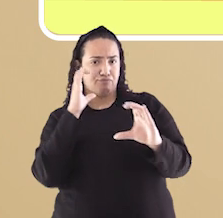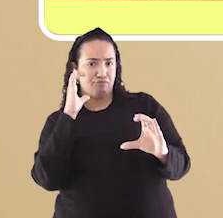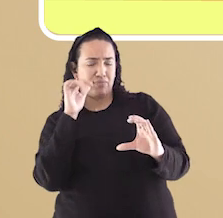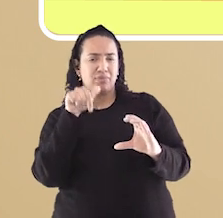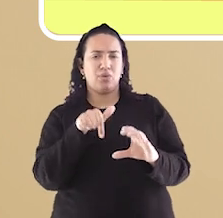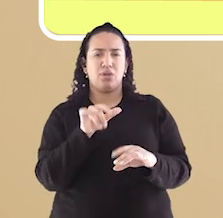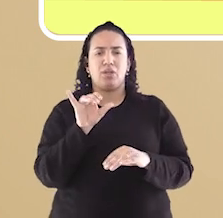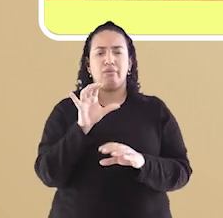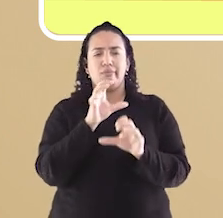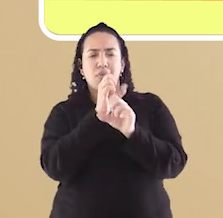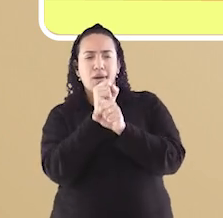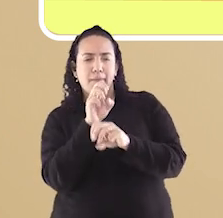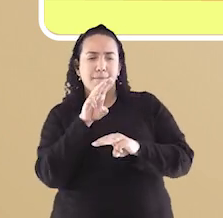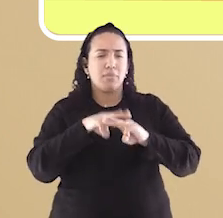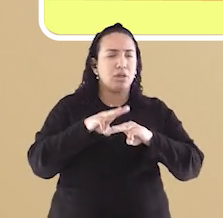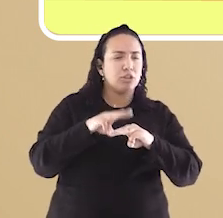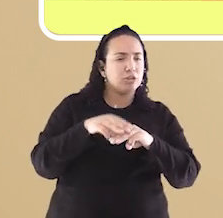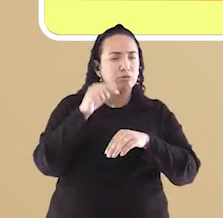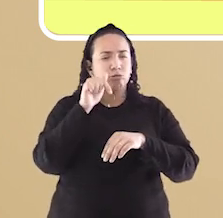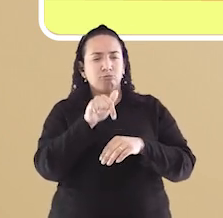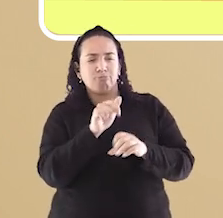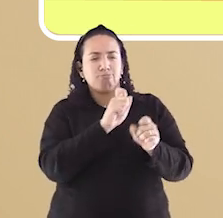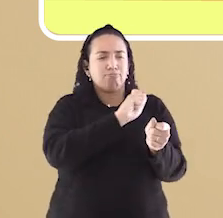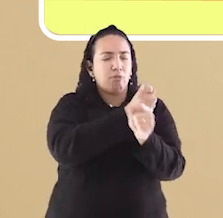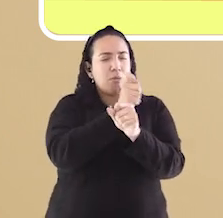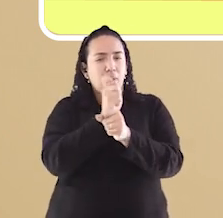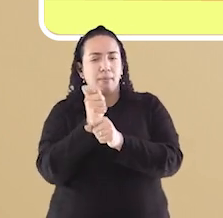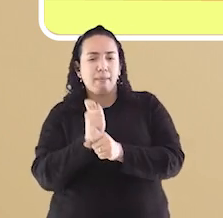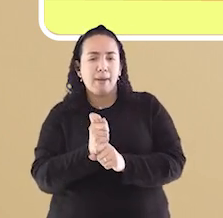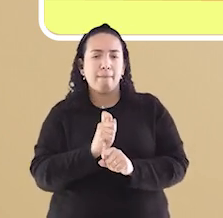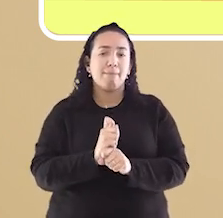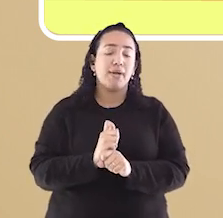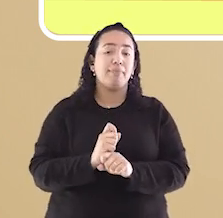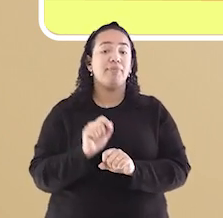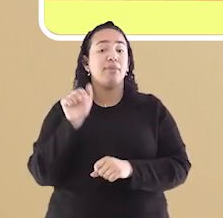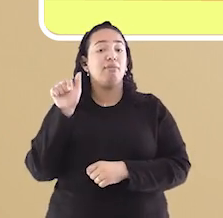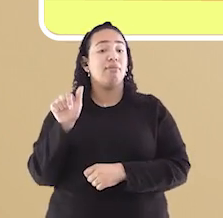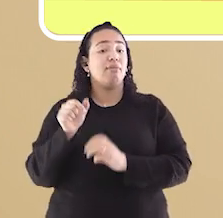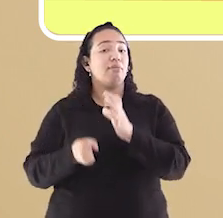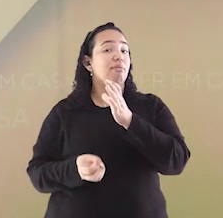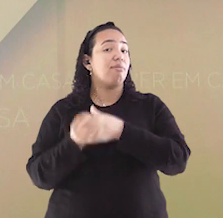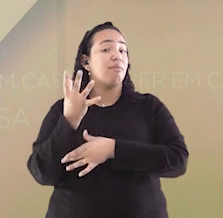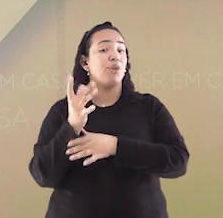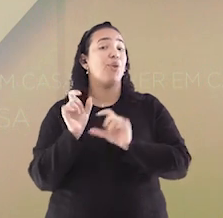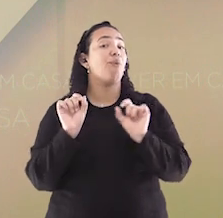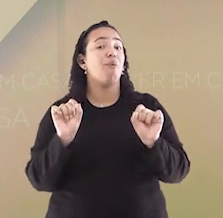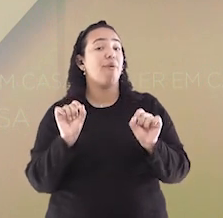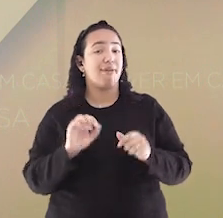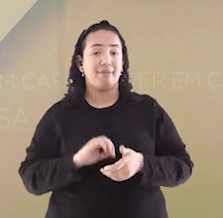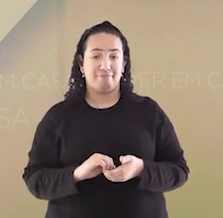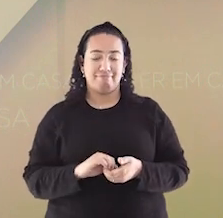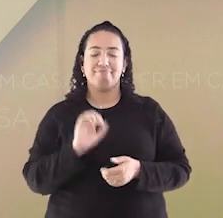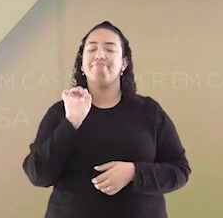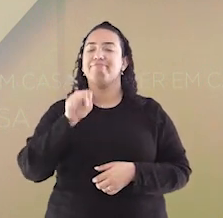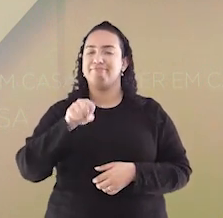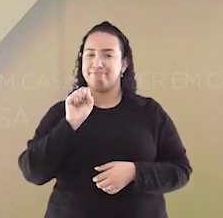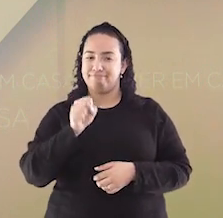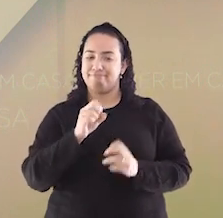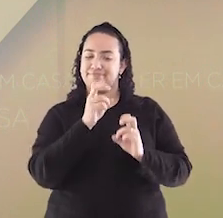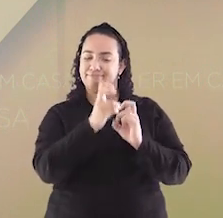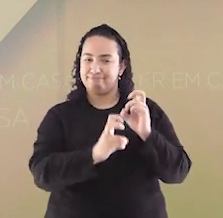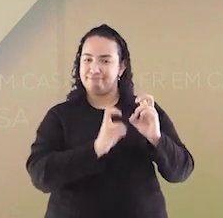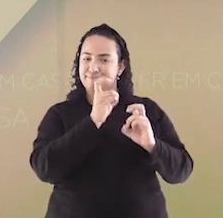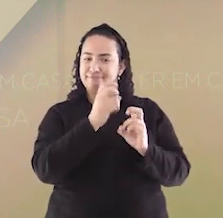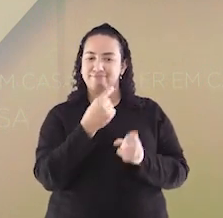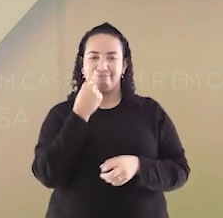matemáticos para construir algumas obras da cidade. E adivinha o que ele construiu? Isso mesmo, a ferrovia